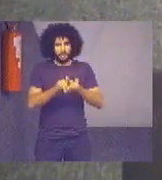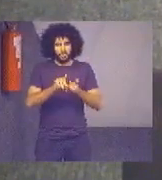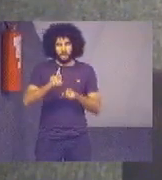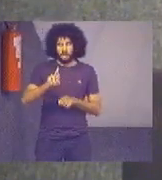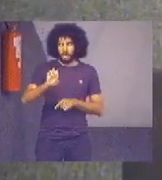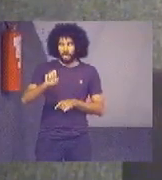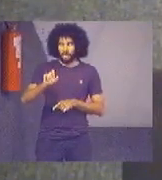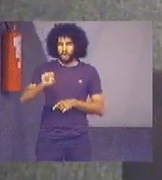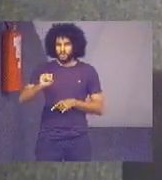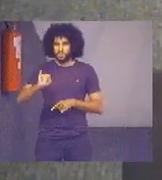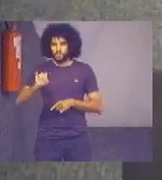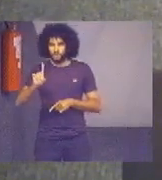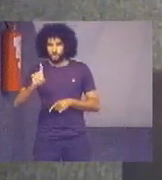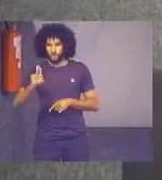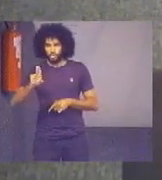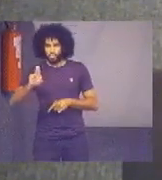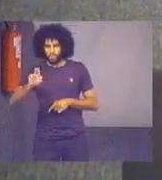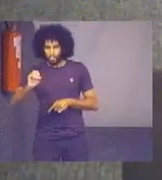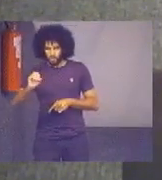o ministro também falou,